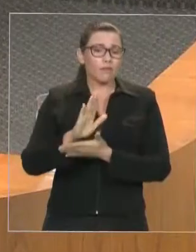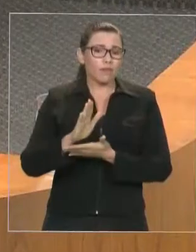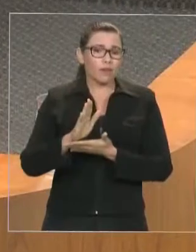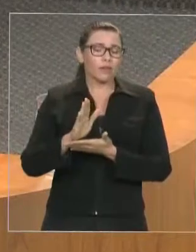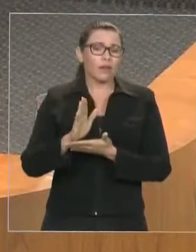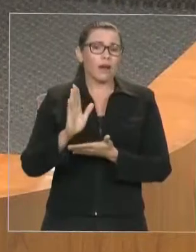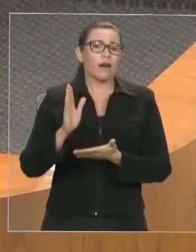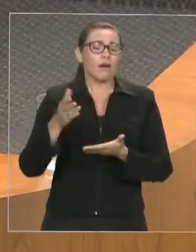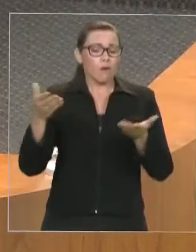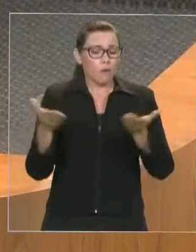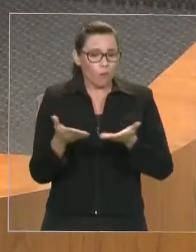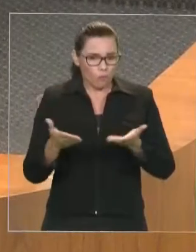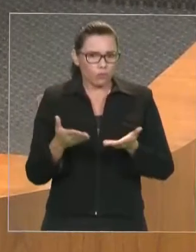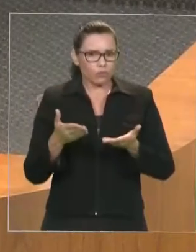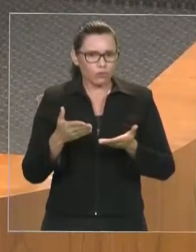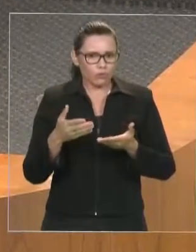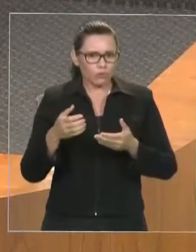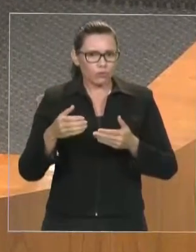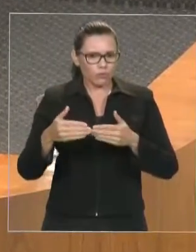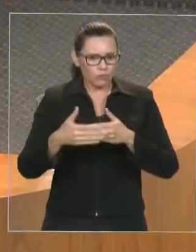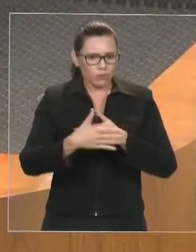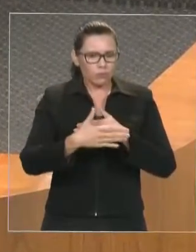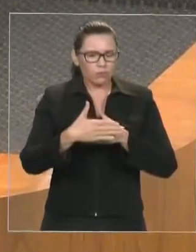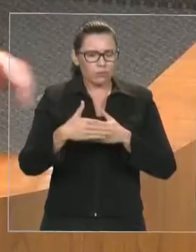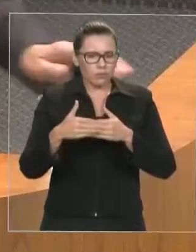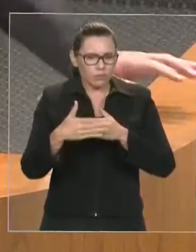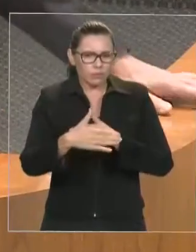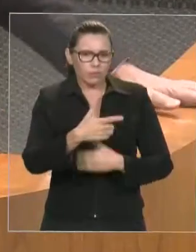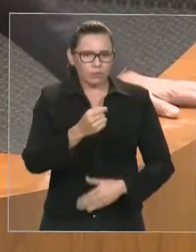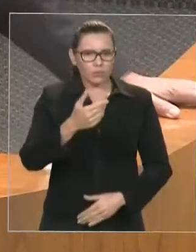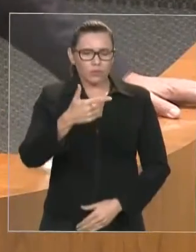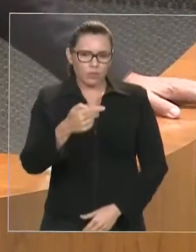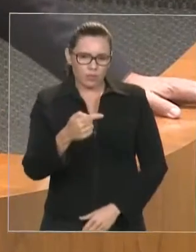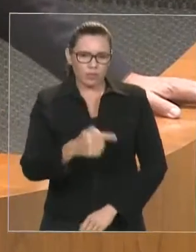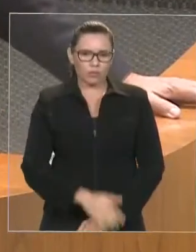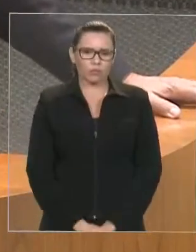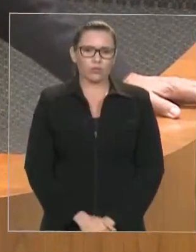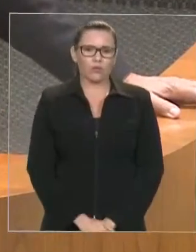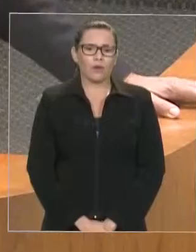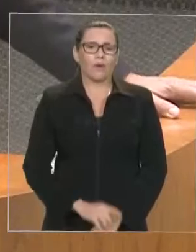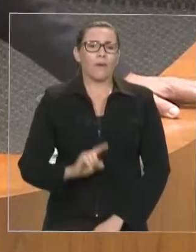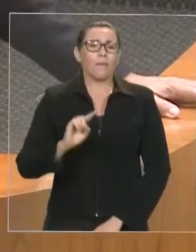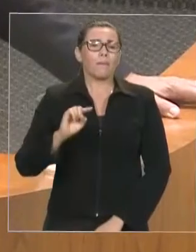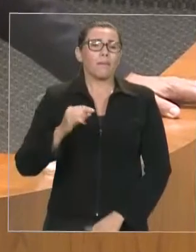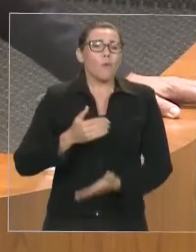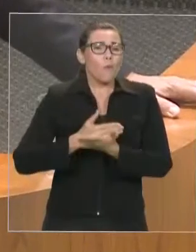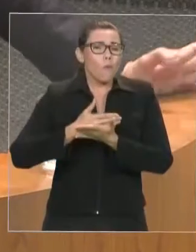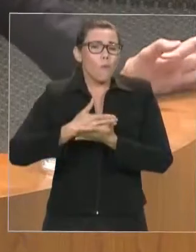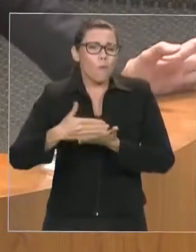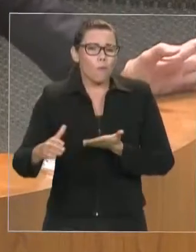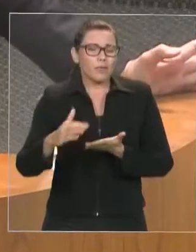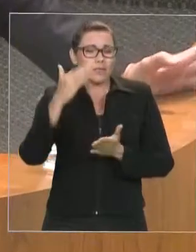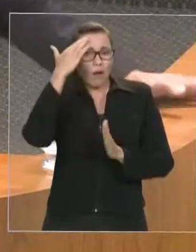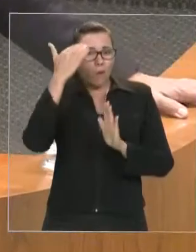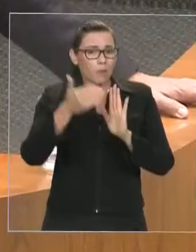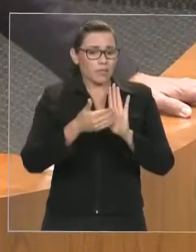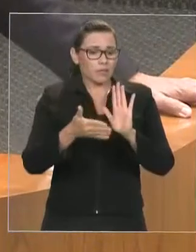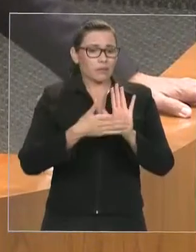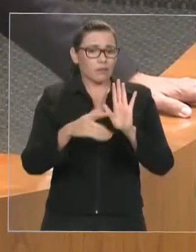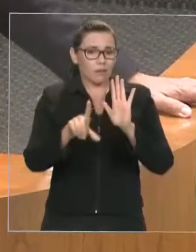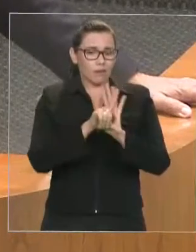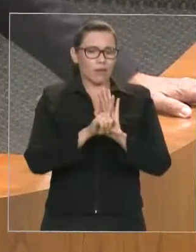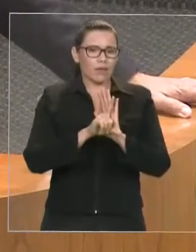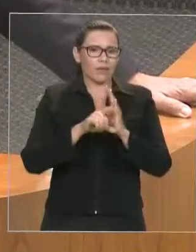agora, ano que vem não adianta, porque entrará só no próximo governo. E nós não sabemos